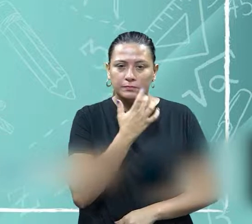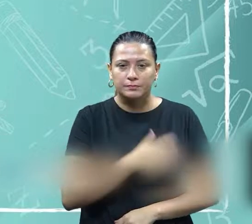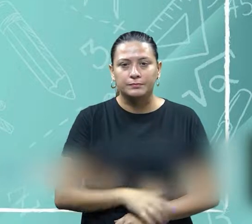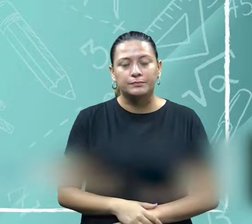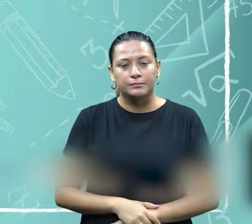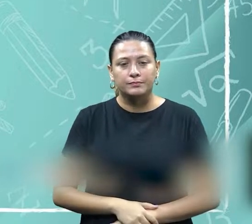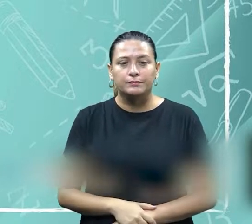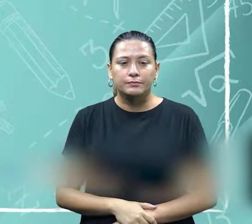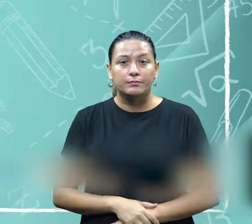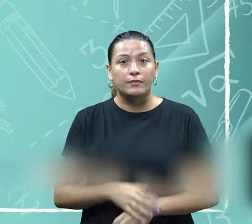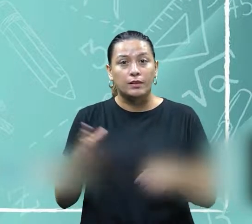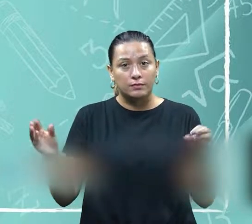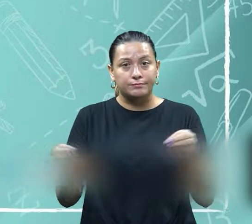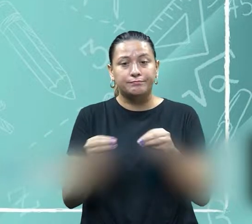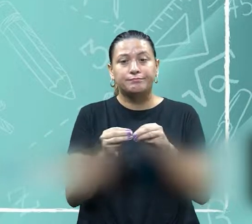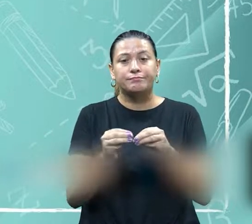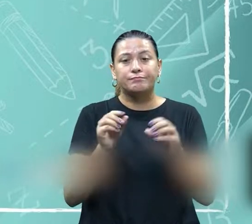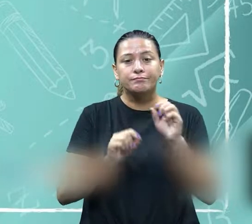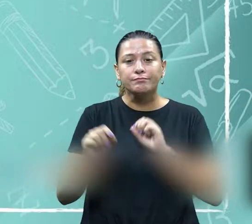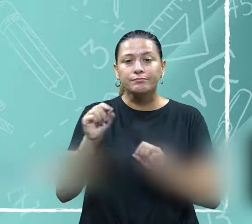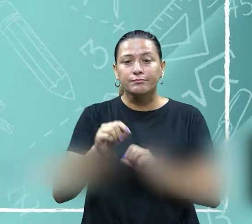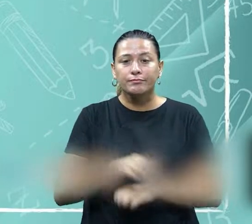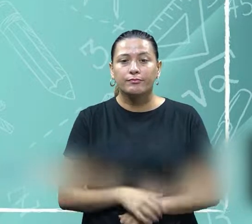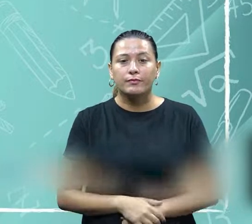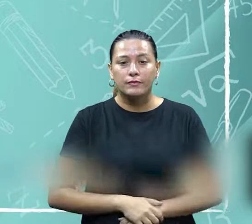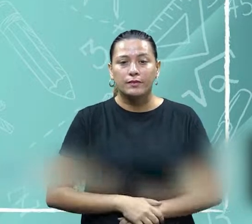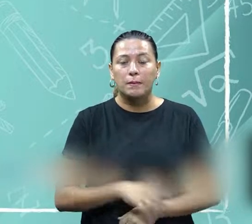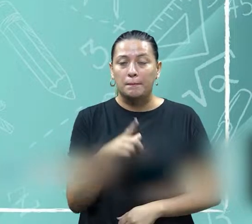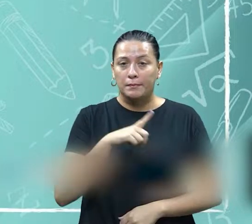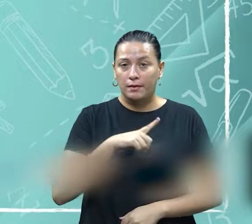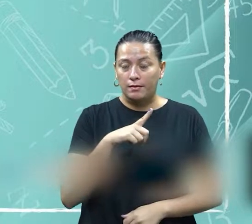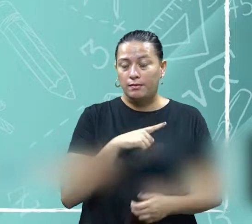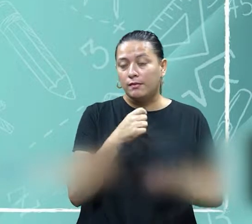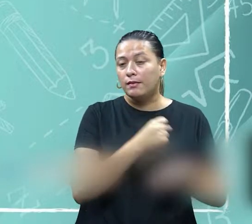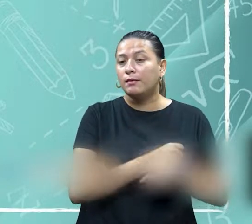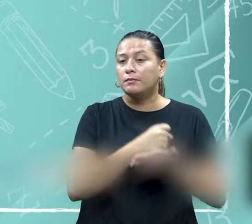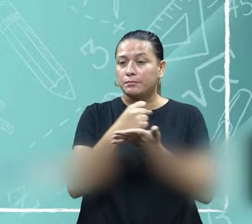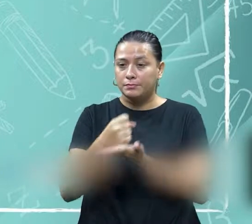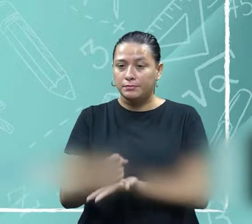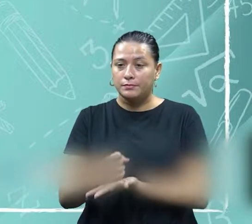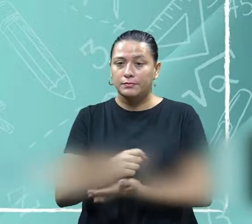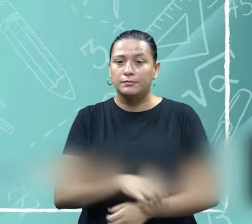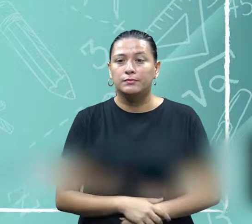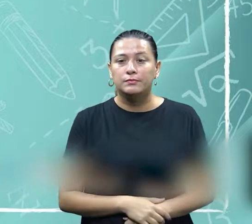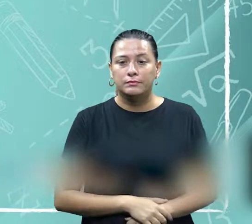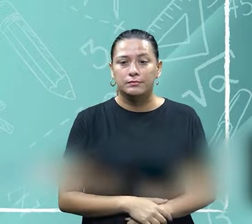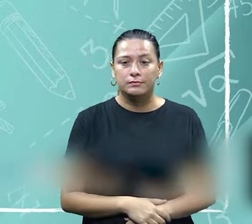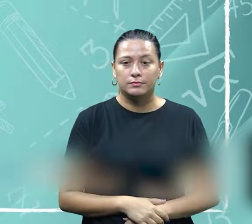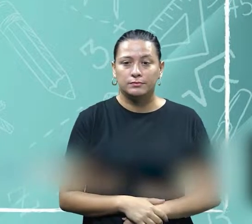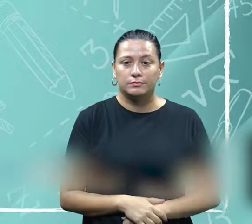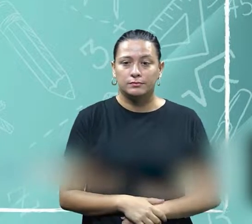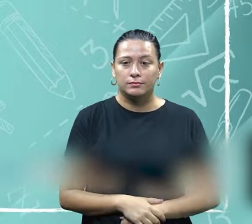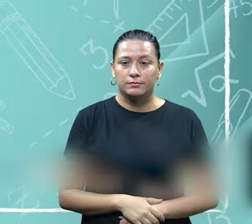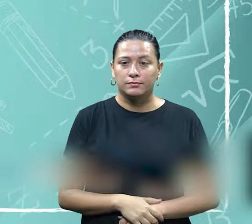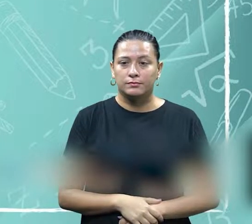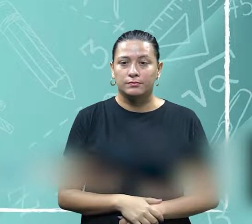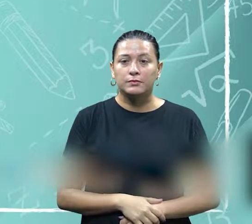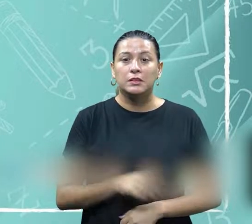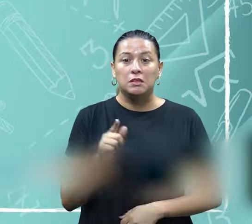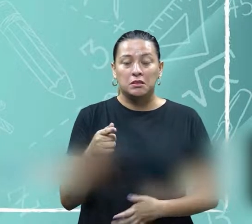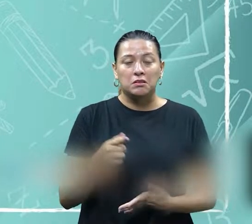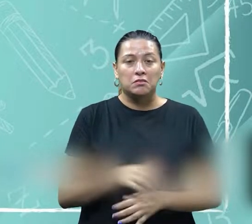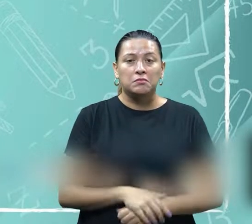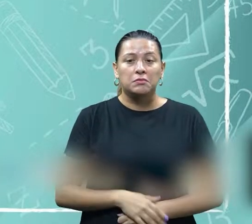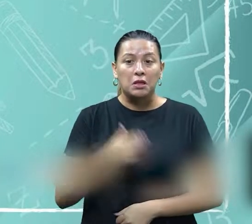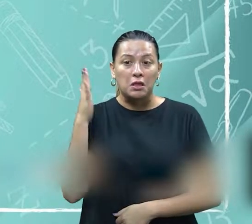aí, o Junqueira acrescenta dizendo que para obter apoio desse negociador, ele mantém-se